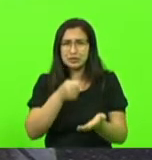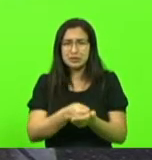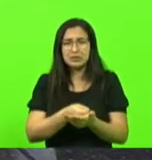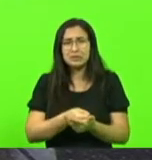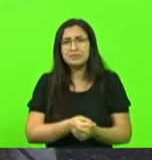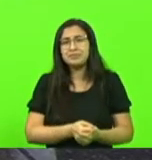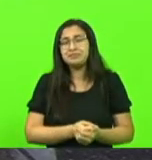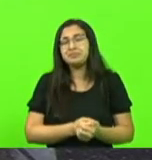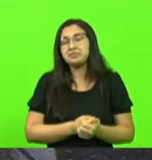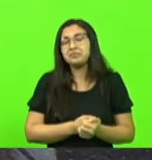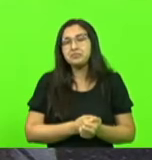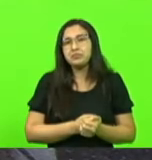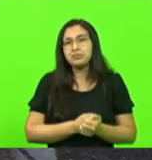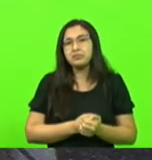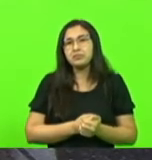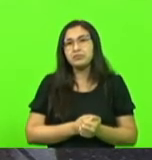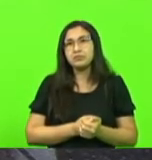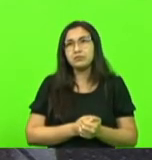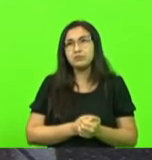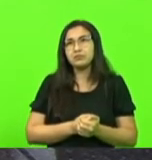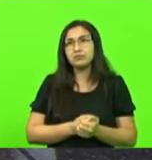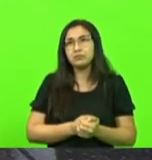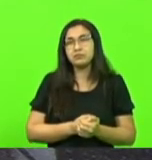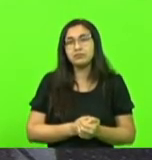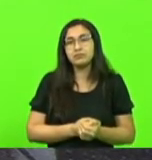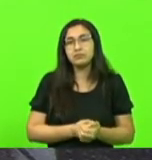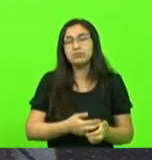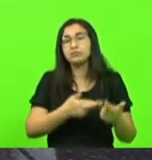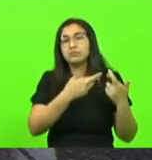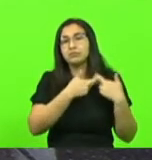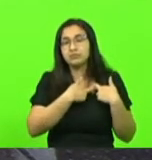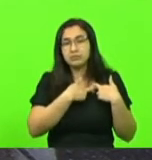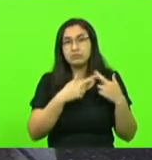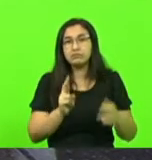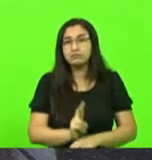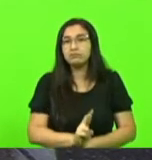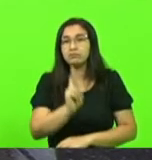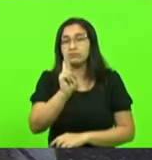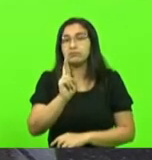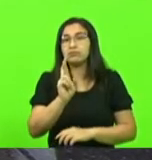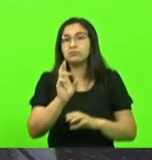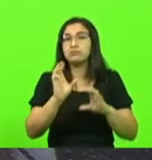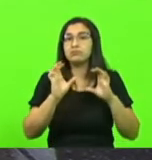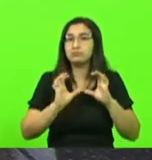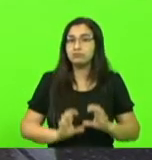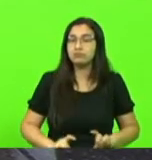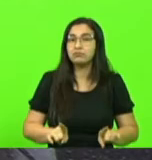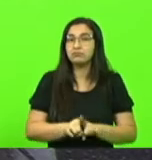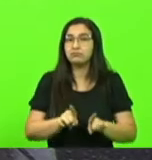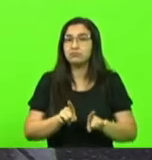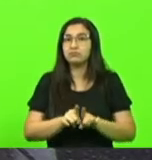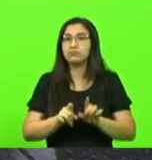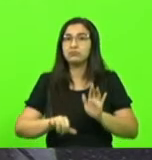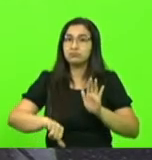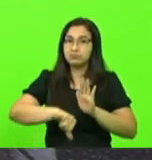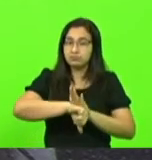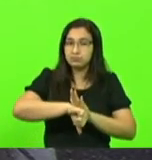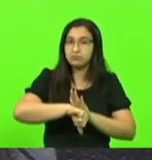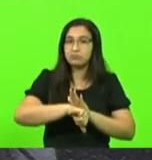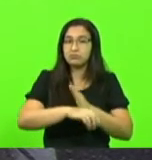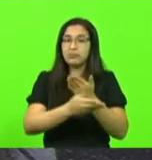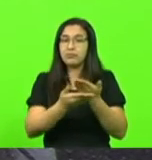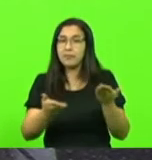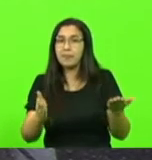prevê que dispõe sobre a responsabilização civil e criminal de agentes públicos em